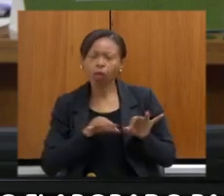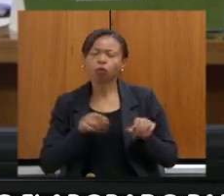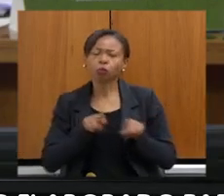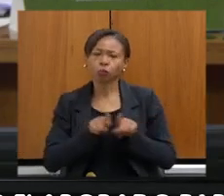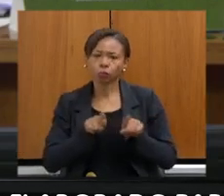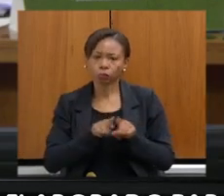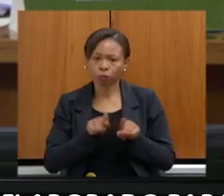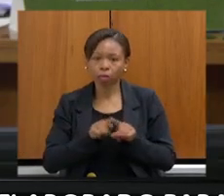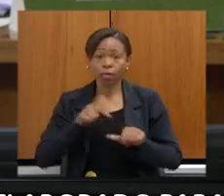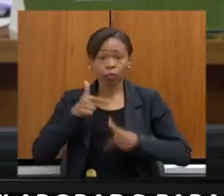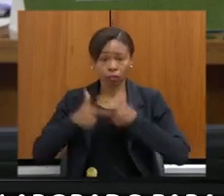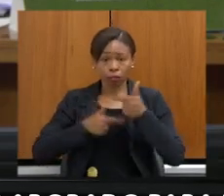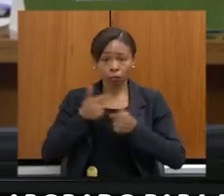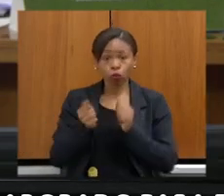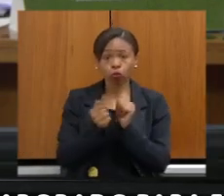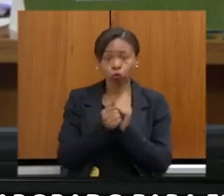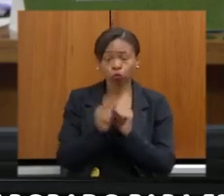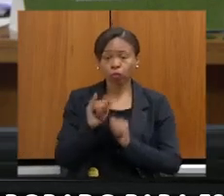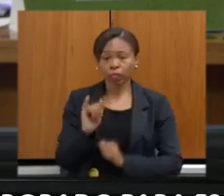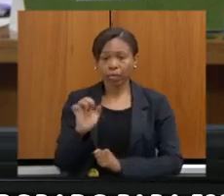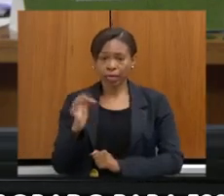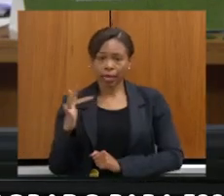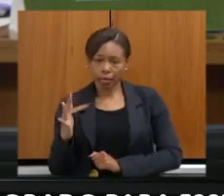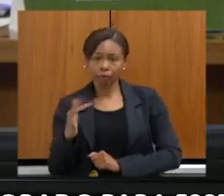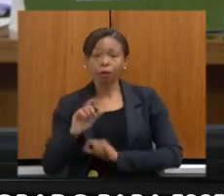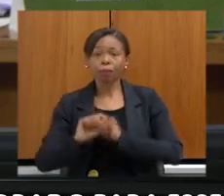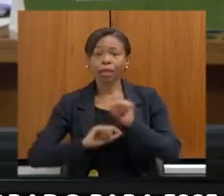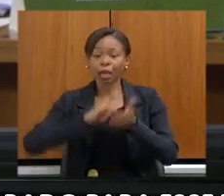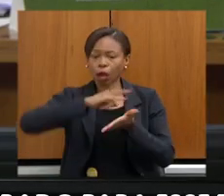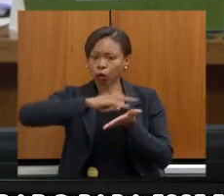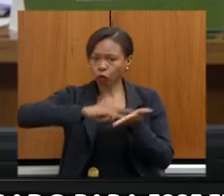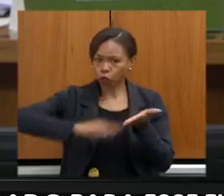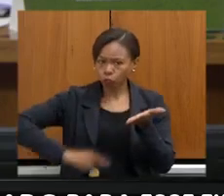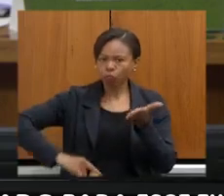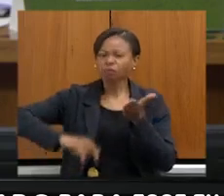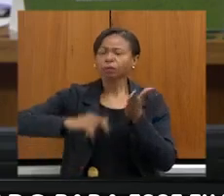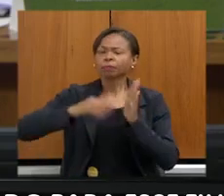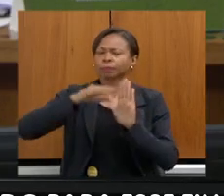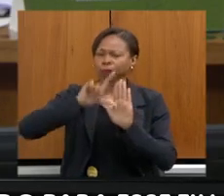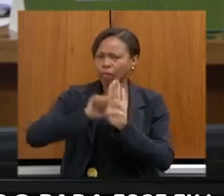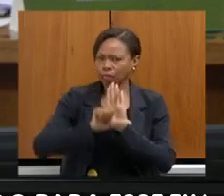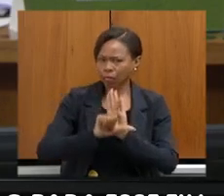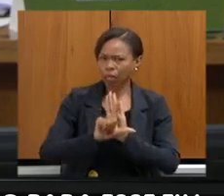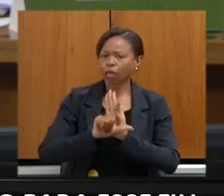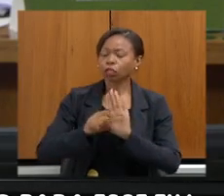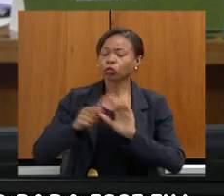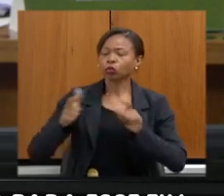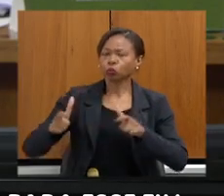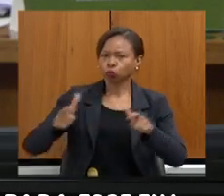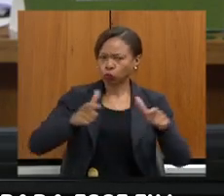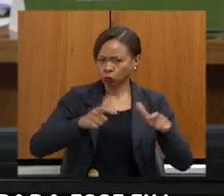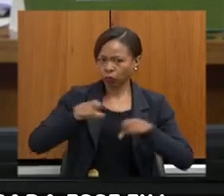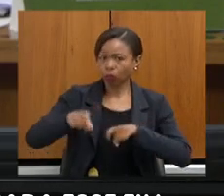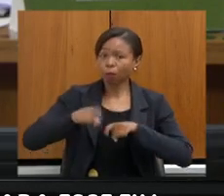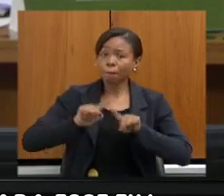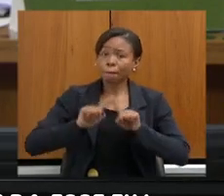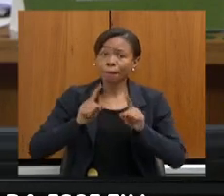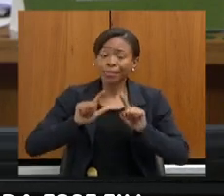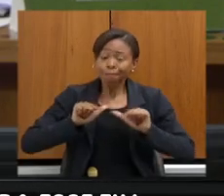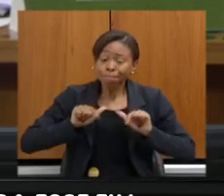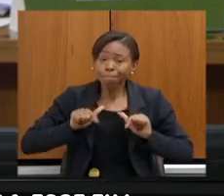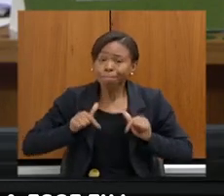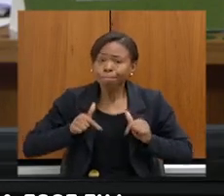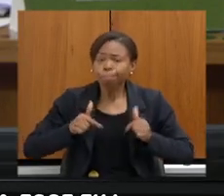Ambiente, eu e o IRF, para a regularização ambiental das propriedades rurais, mas, de fato, deputado, nós precisamos de um esforço de